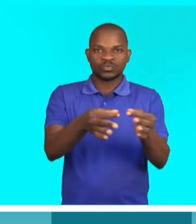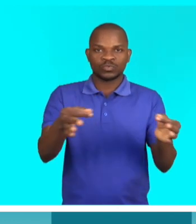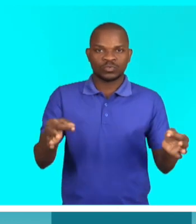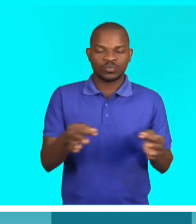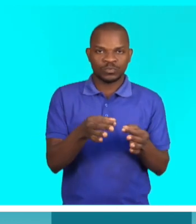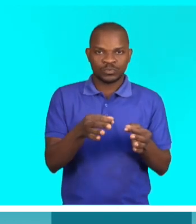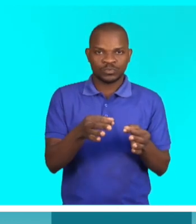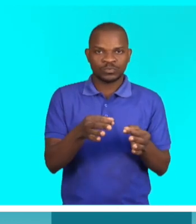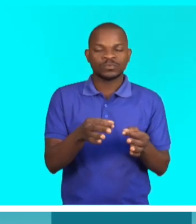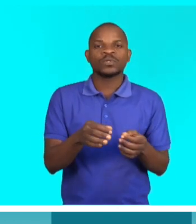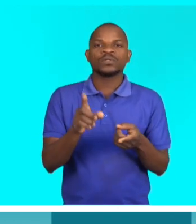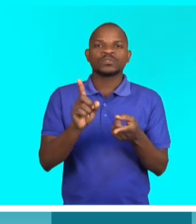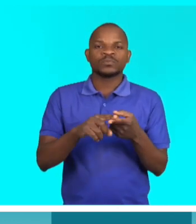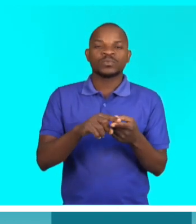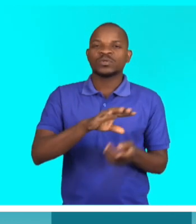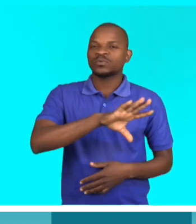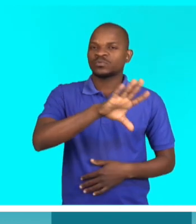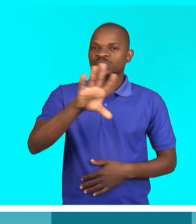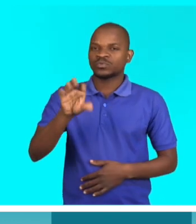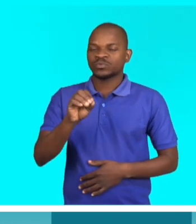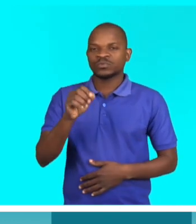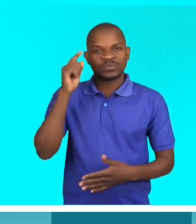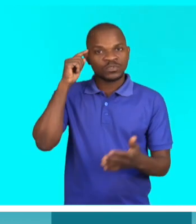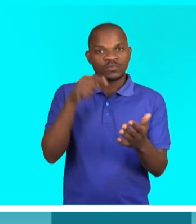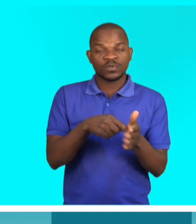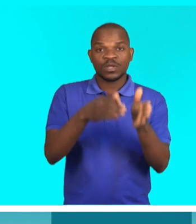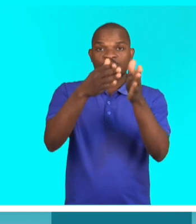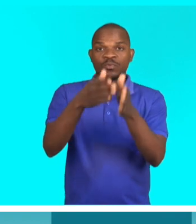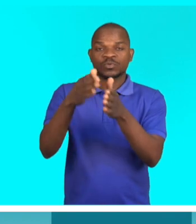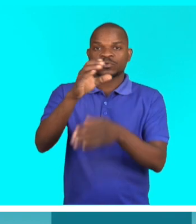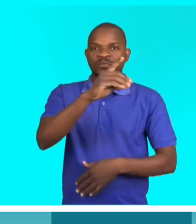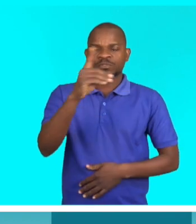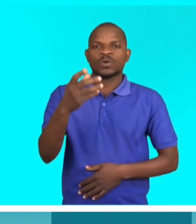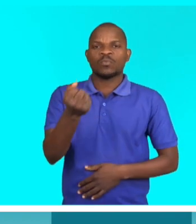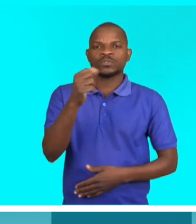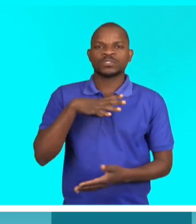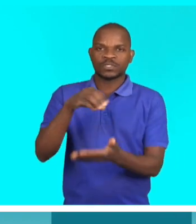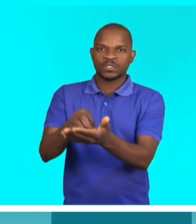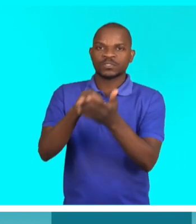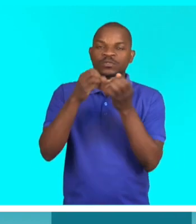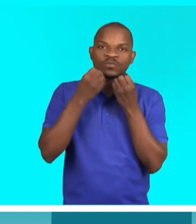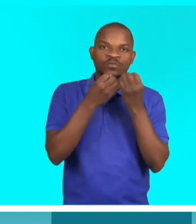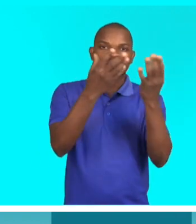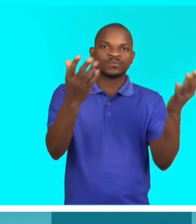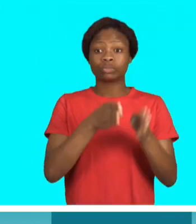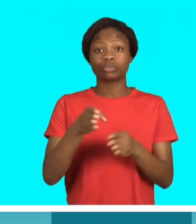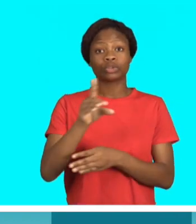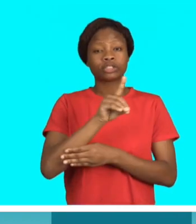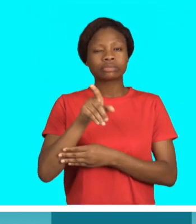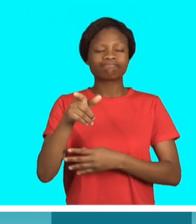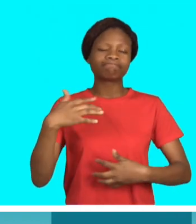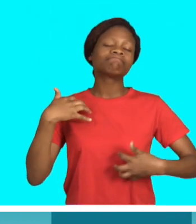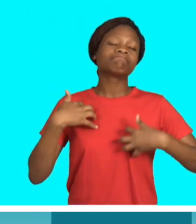documentos que vão ser produzidos. Tudo isso garante que este grupo de pessoas consiga ter acesso às mensagens que estão a ser transmitidas.